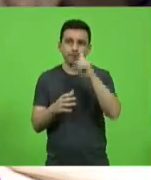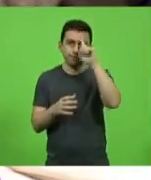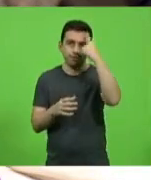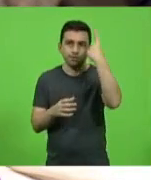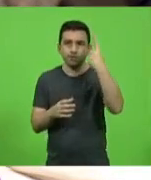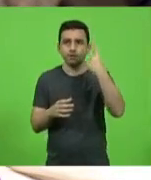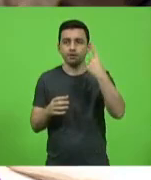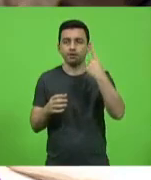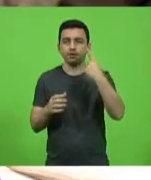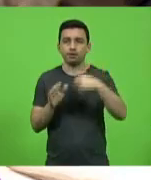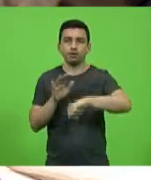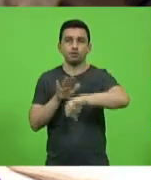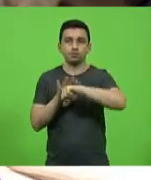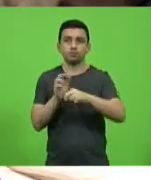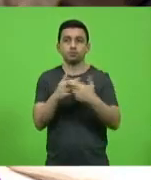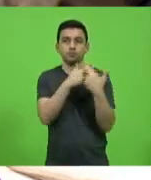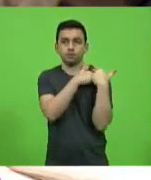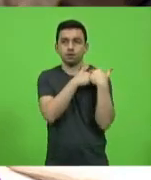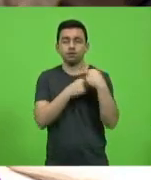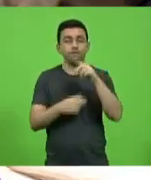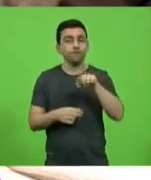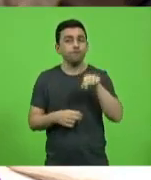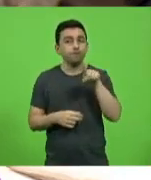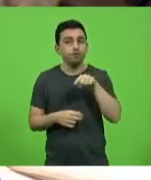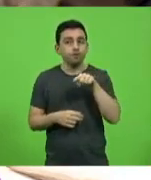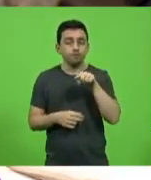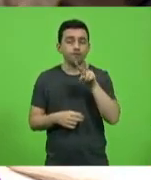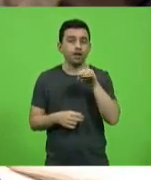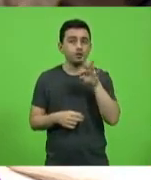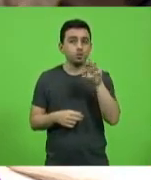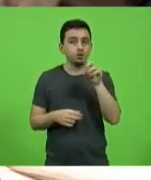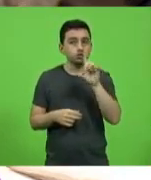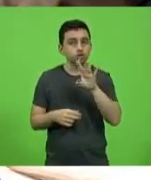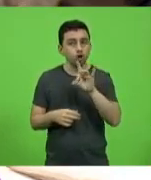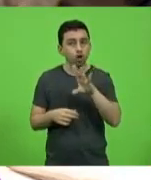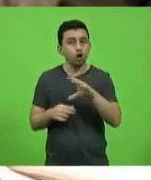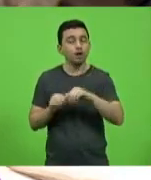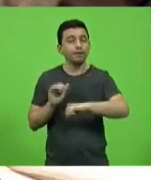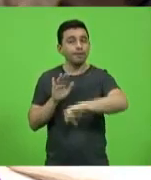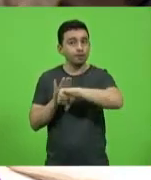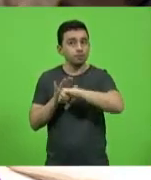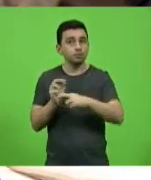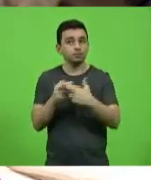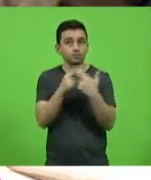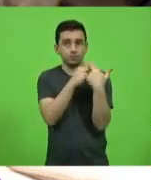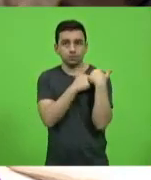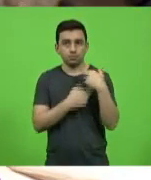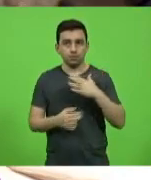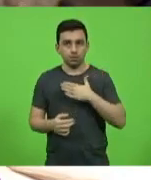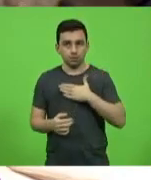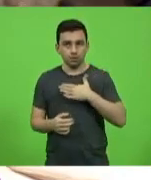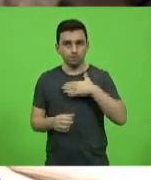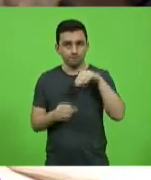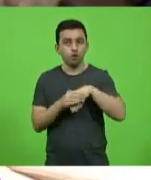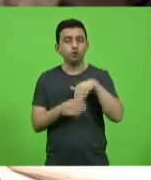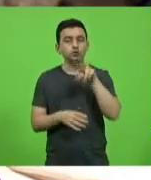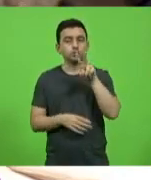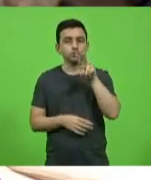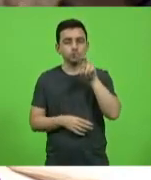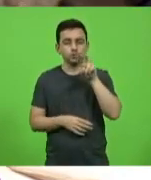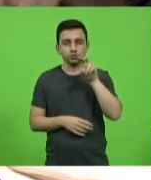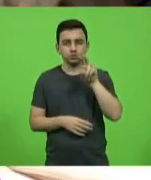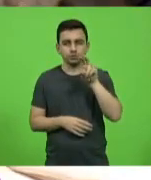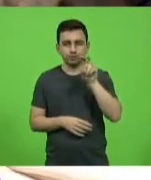Então, o veto é só sobre essa parte do crime de responsabilidade. Por isso, o meu voto será sim porque